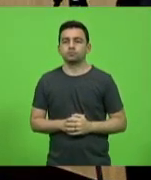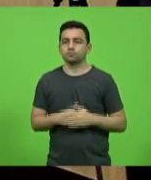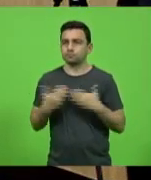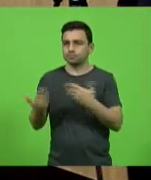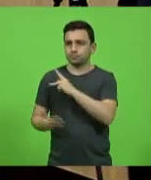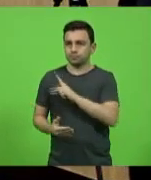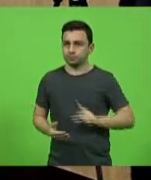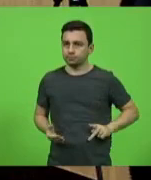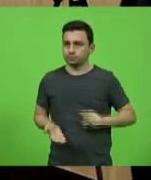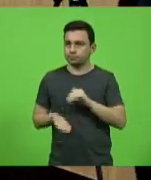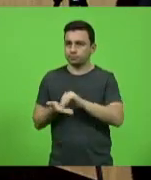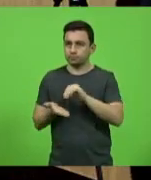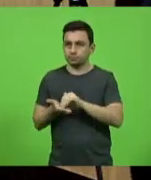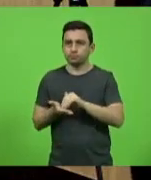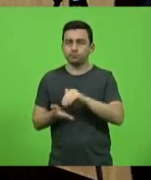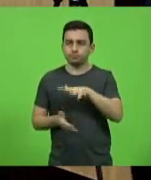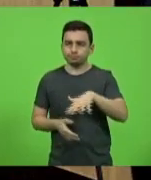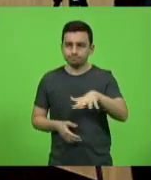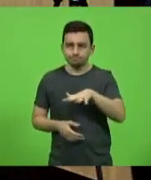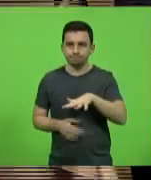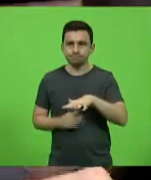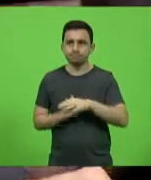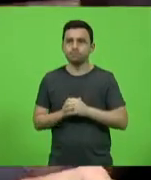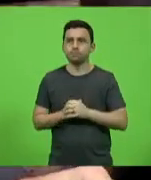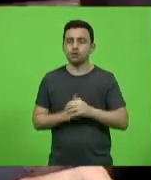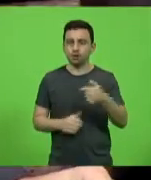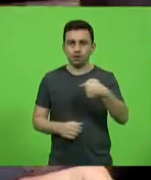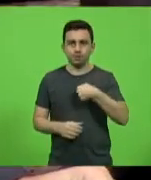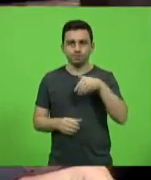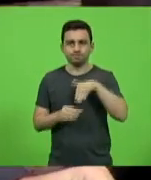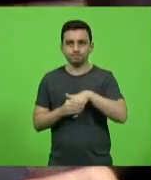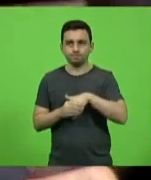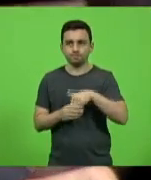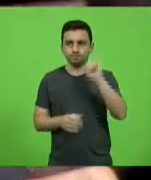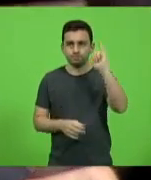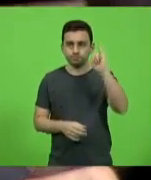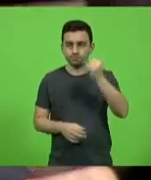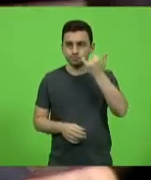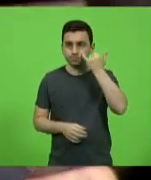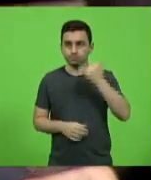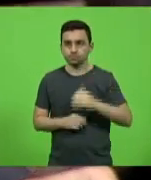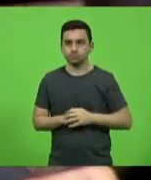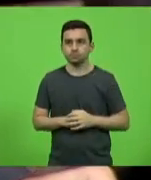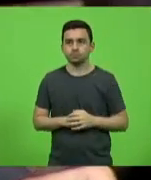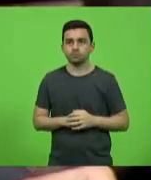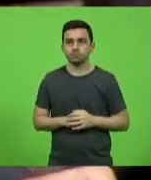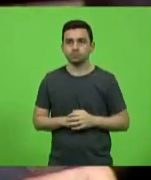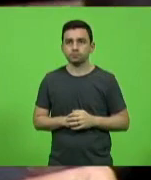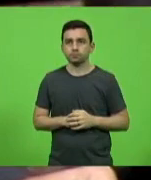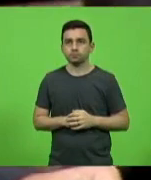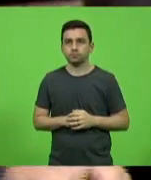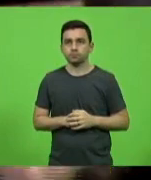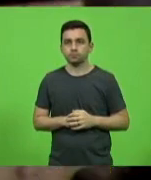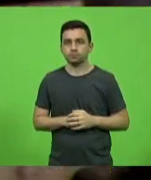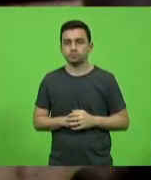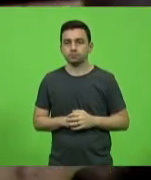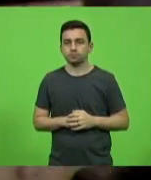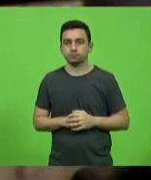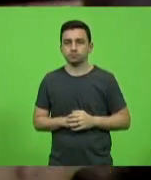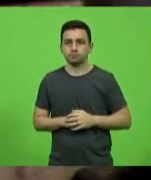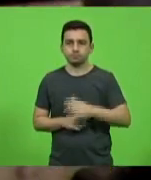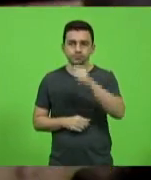deputado Laércio, eu voto no deputado Gessé Lopes, no deputado João Amin,